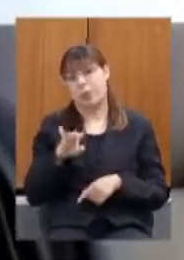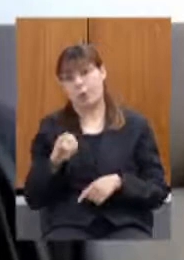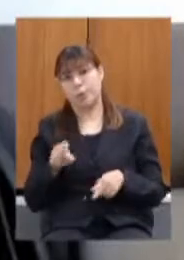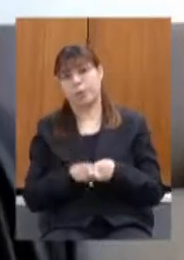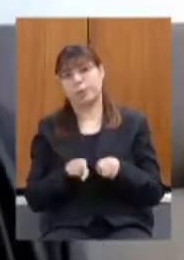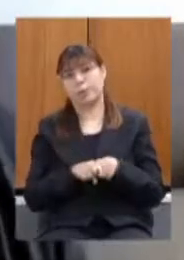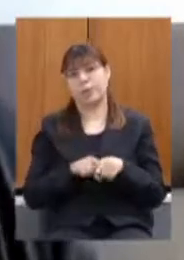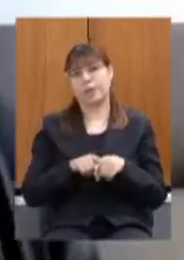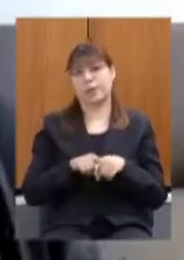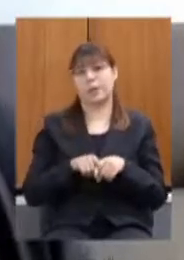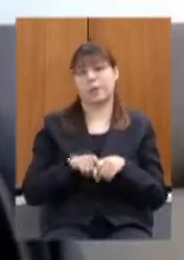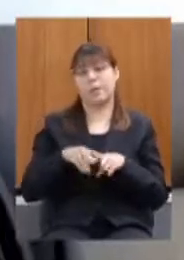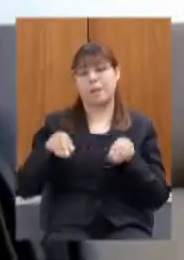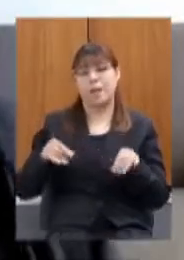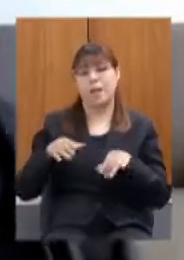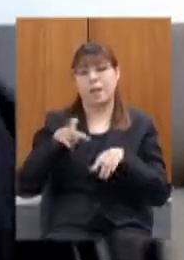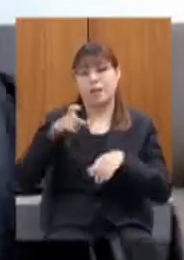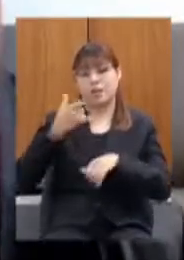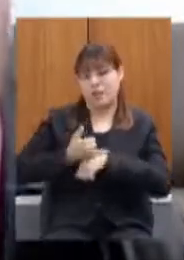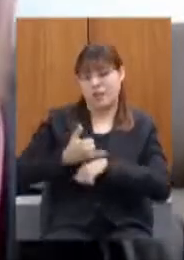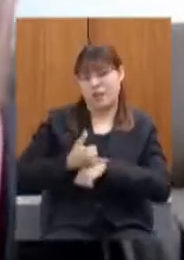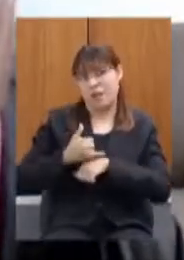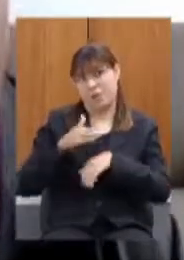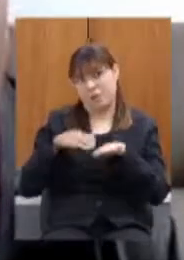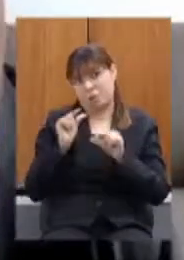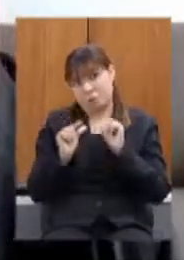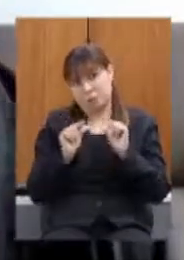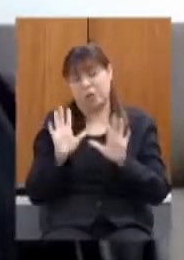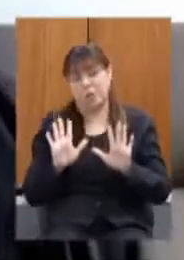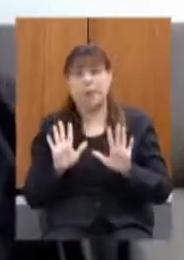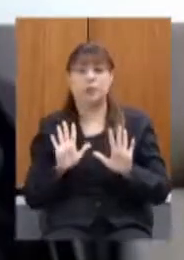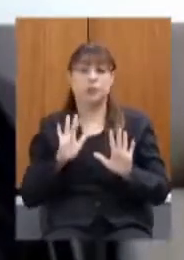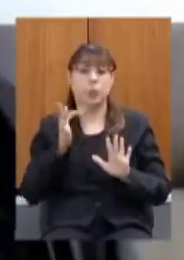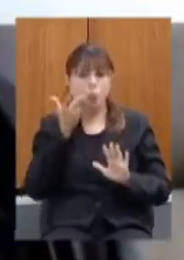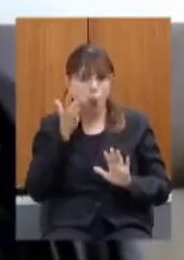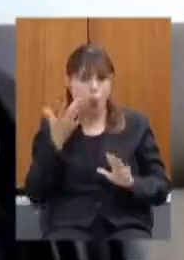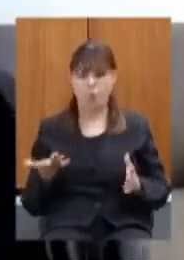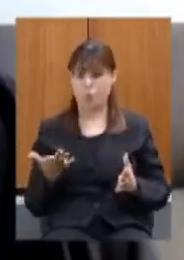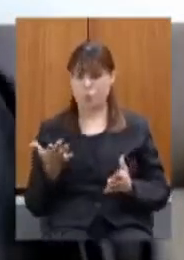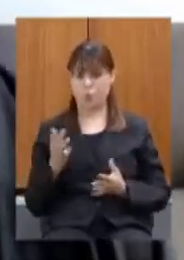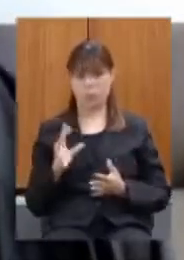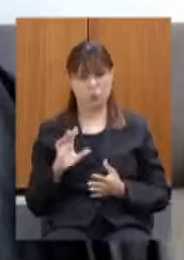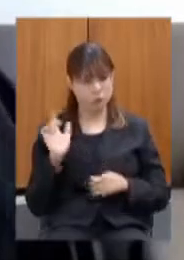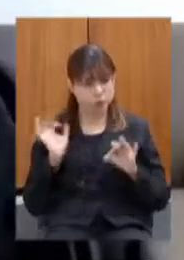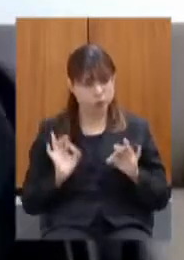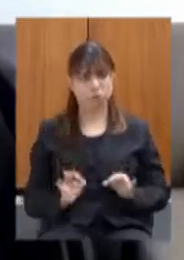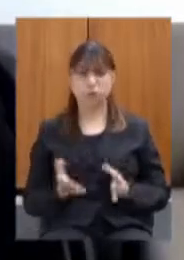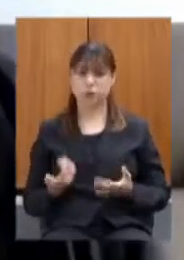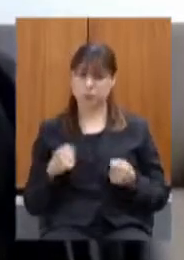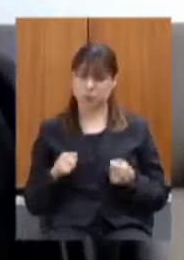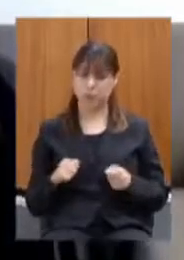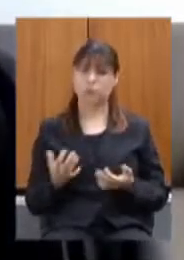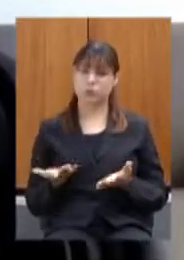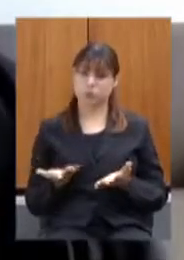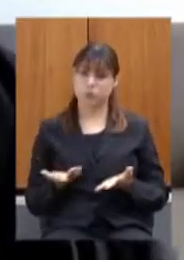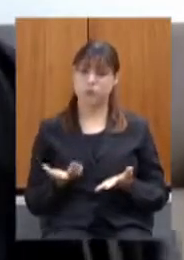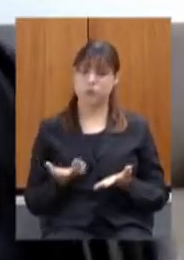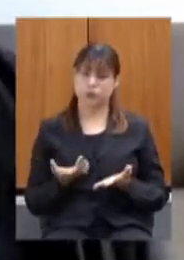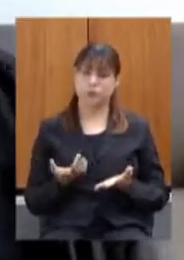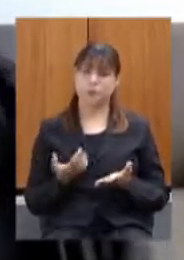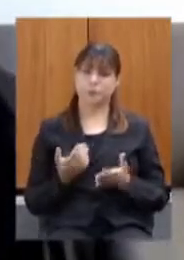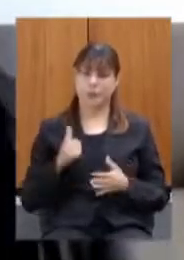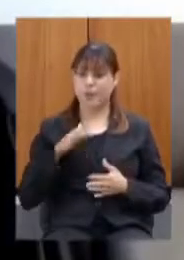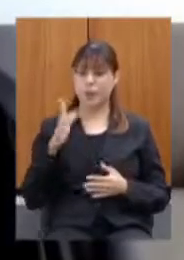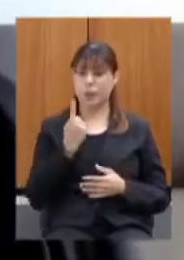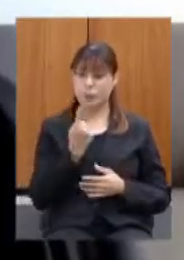talvez um pouquinho de vez em quando não sei mas o ouro com certeza e é muito é muito mais de um